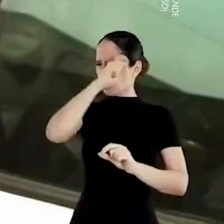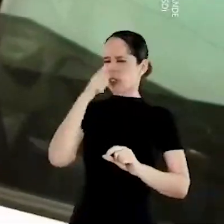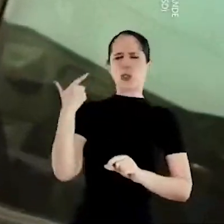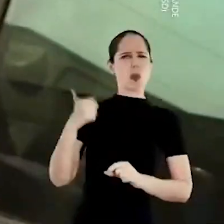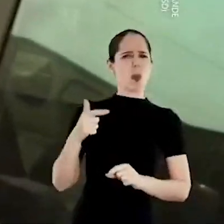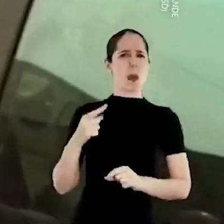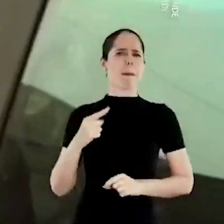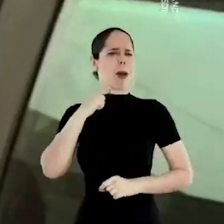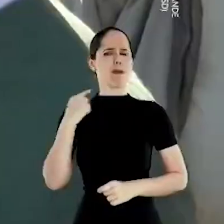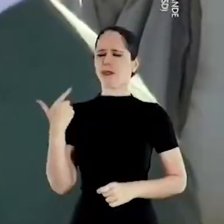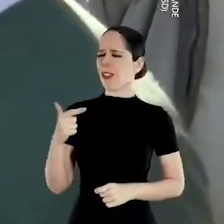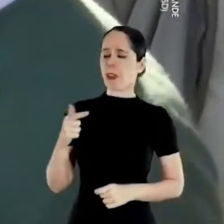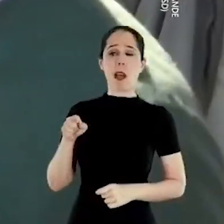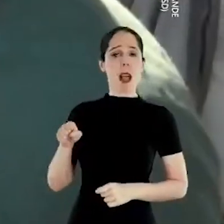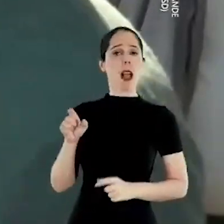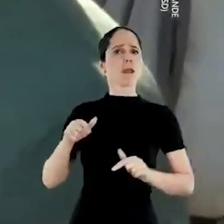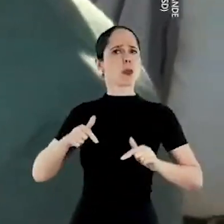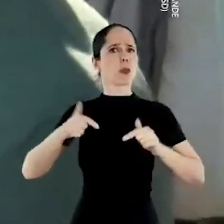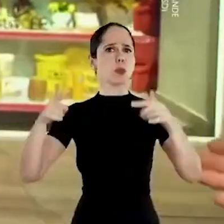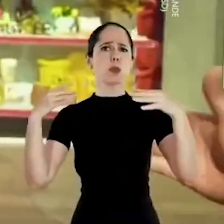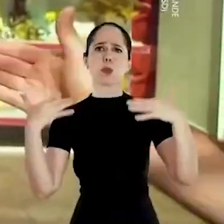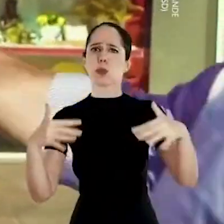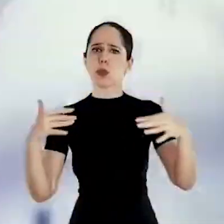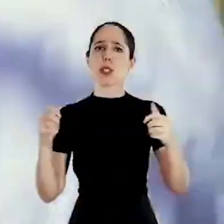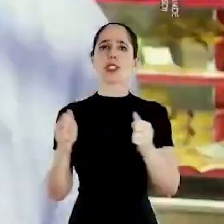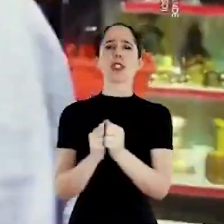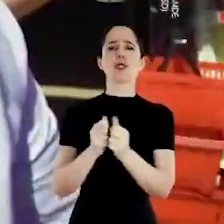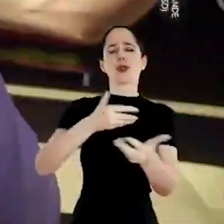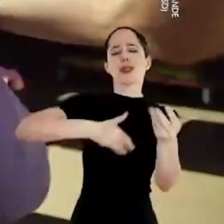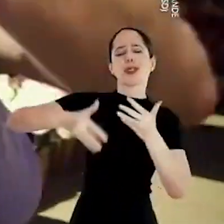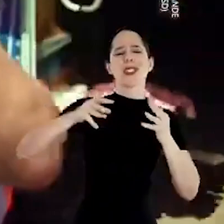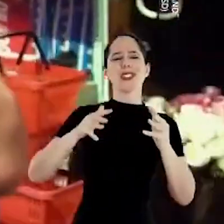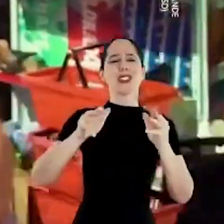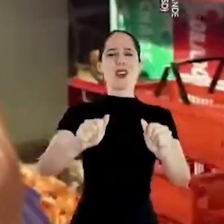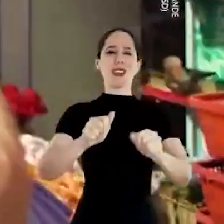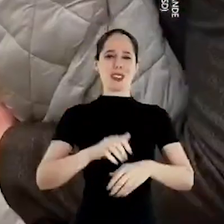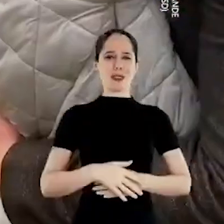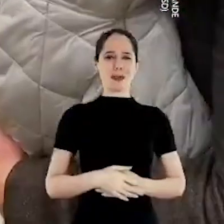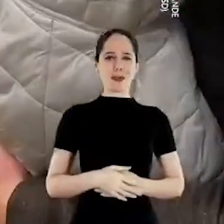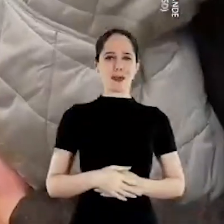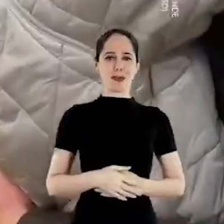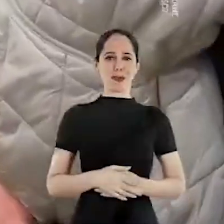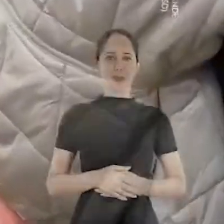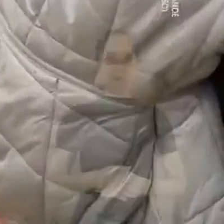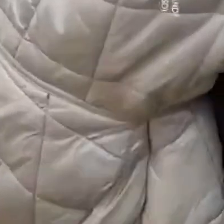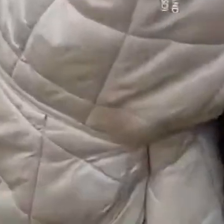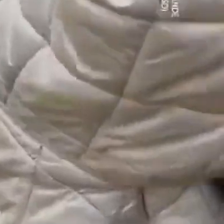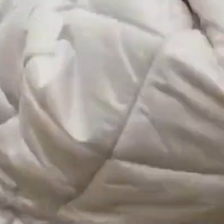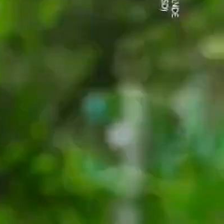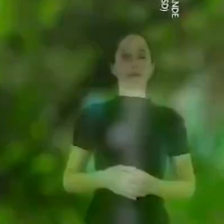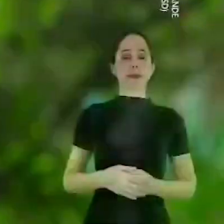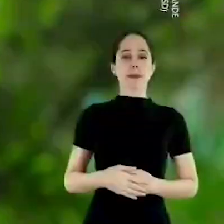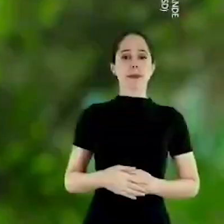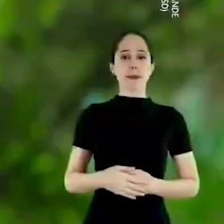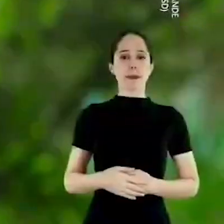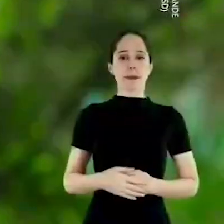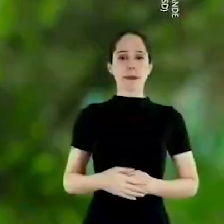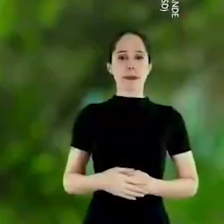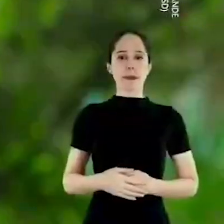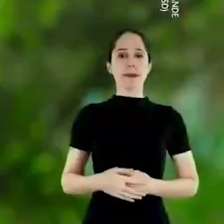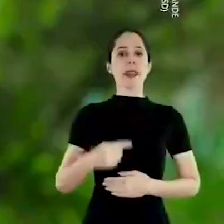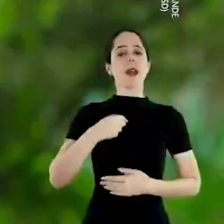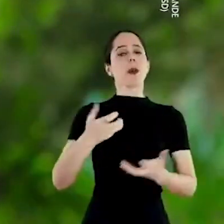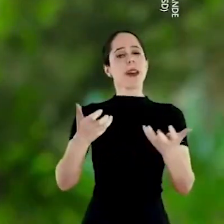ruim, não tem lero-lero. O cara trabalhou como ninguém e com todos. Quero